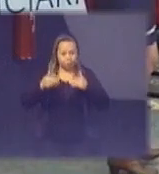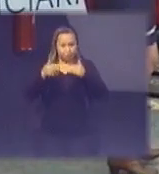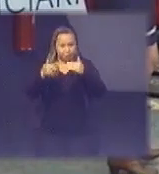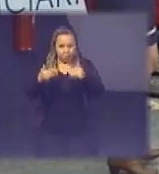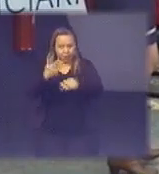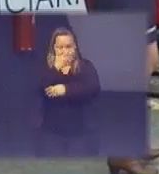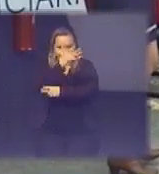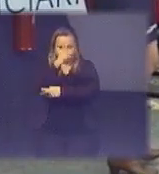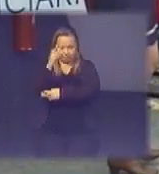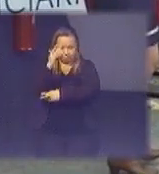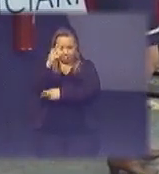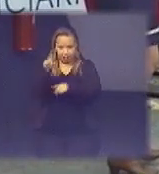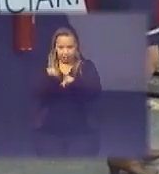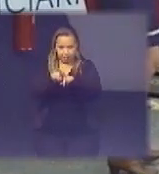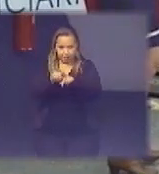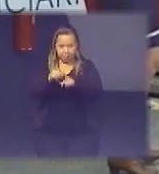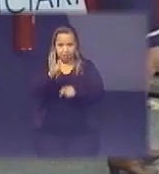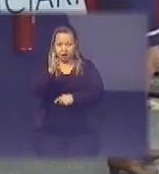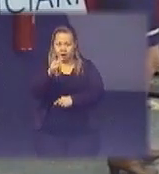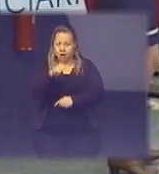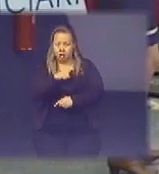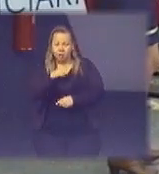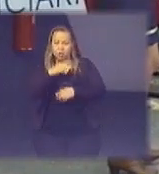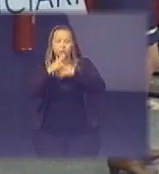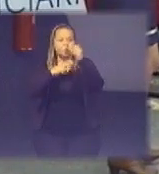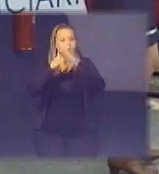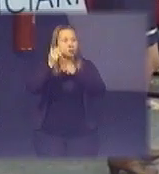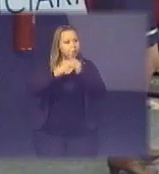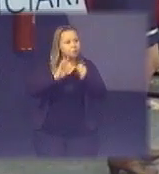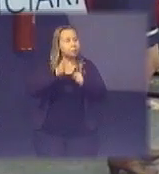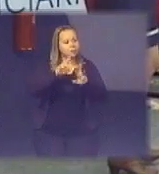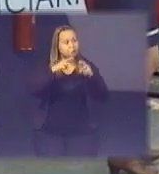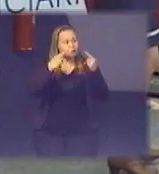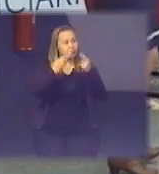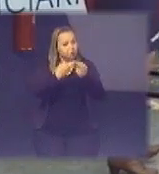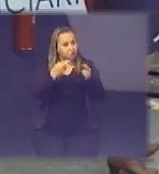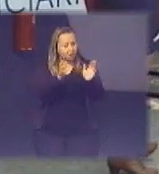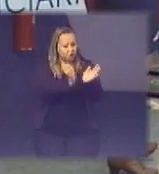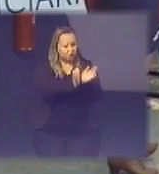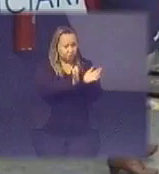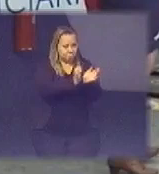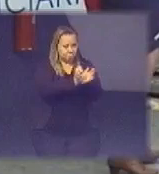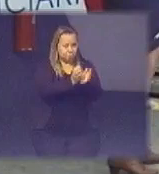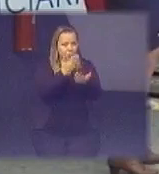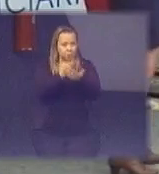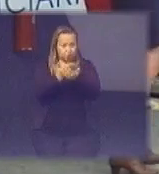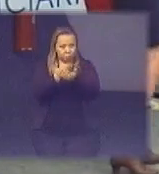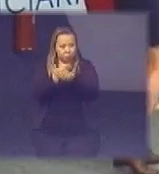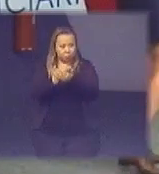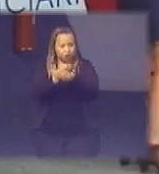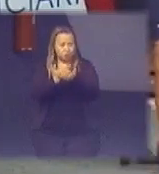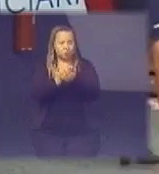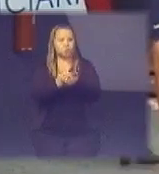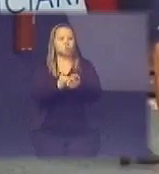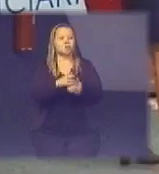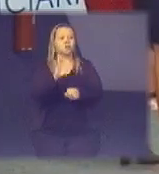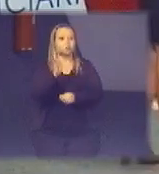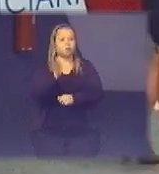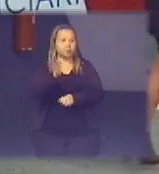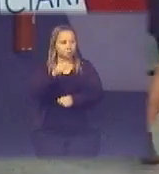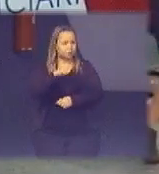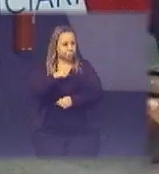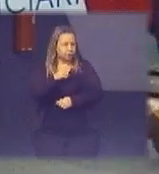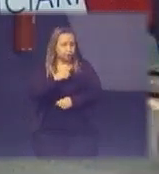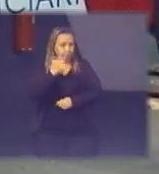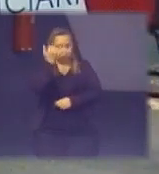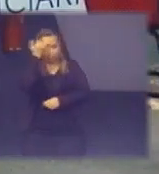Ambiente e já tem toda uma ação já foi formado um grupo de estudo na área de mineração urbana ele já está formado e a